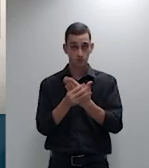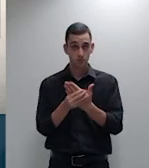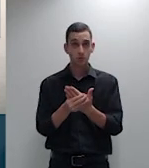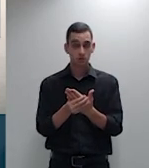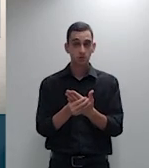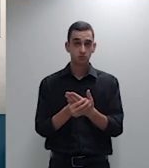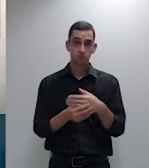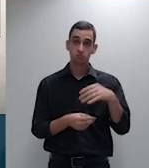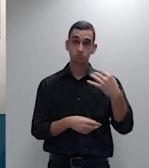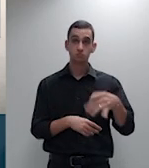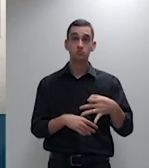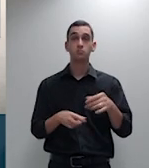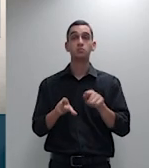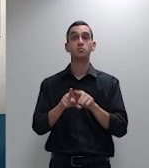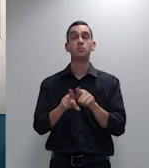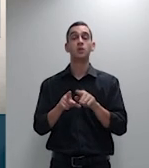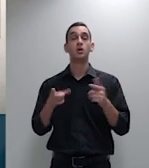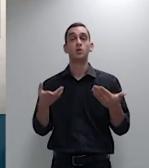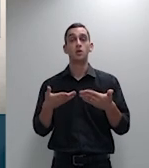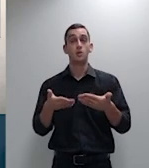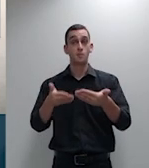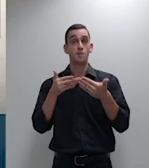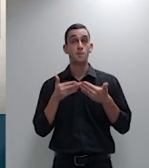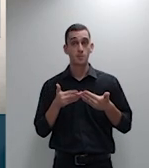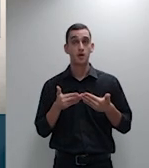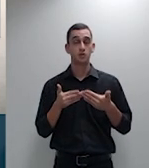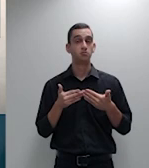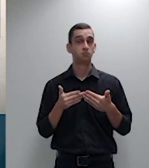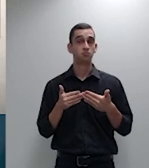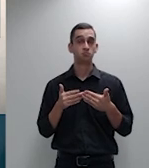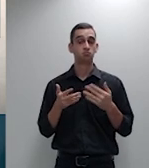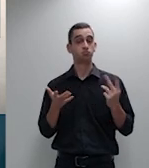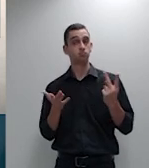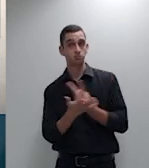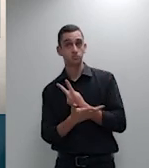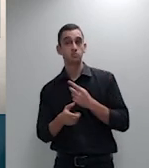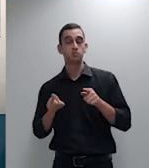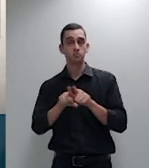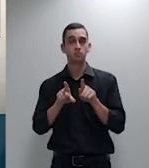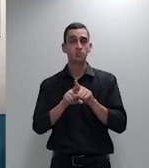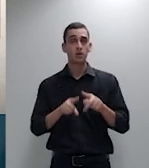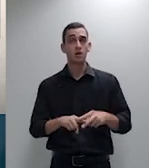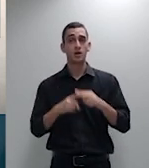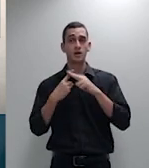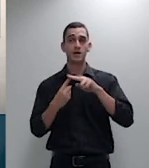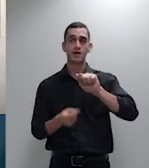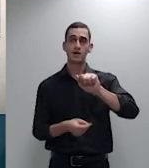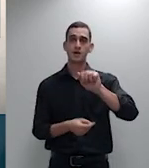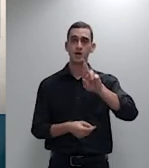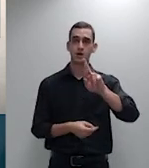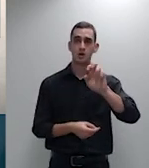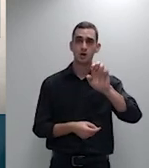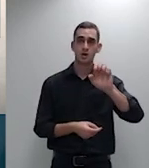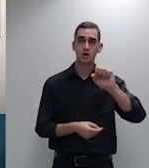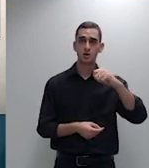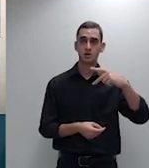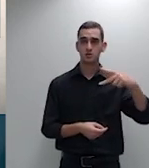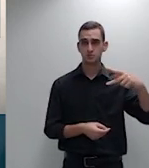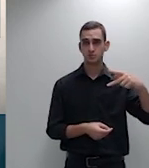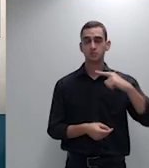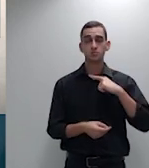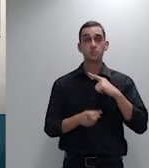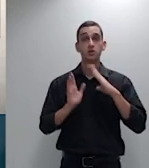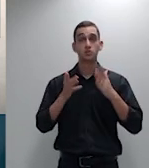pedido inicial ou a reforma do aresto para determinar que no cumprimento da sentença seja possível aferir a